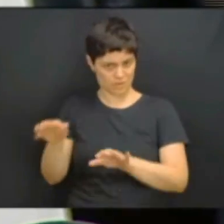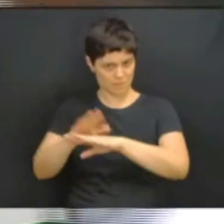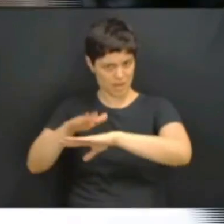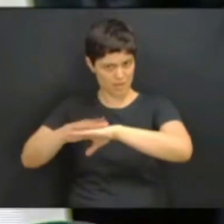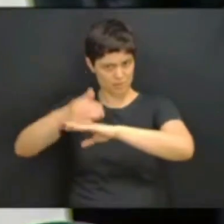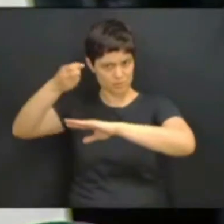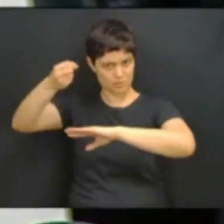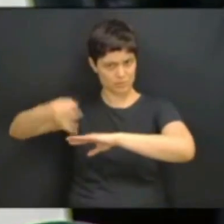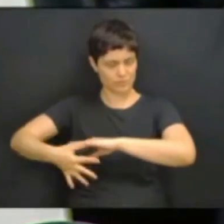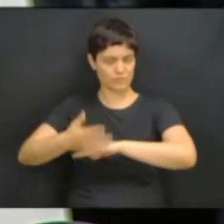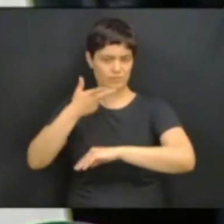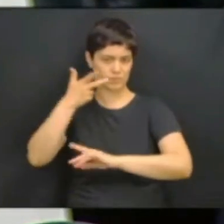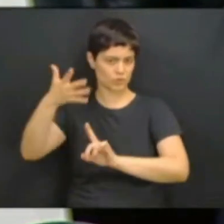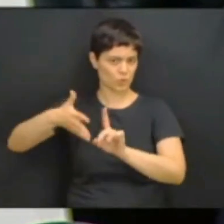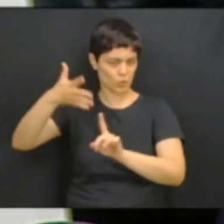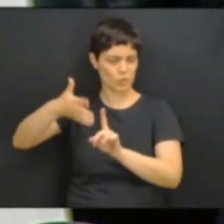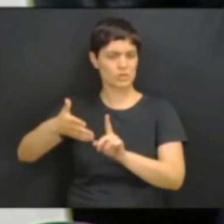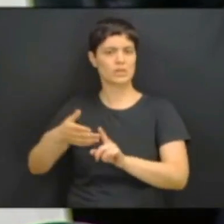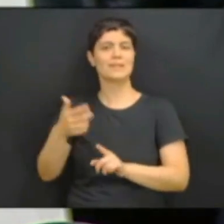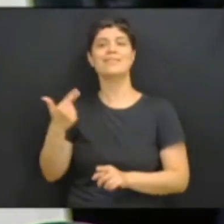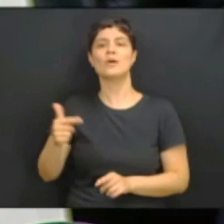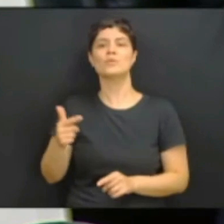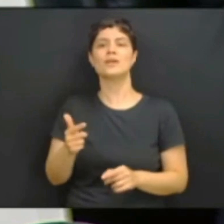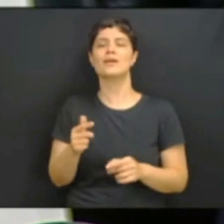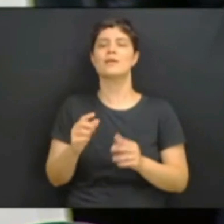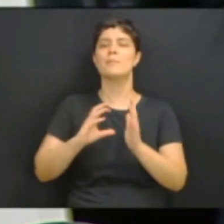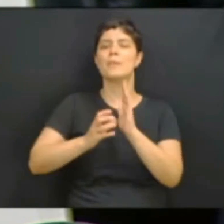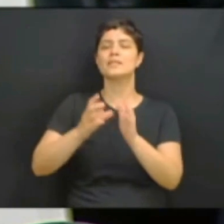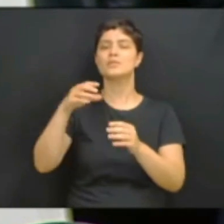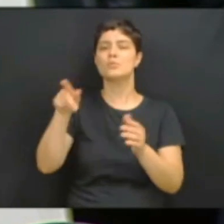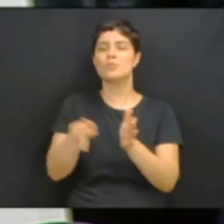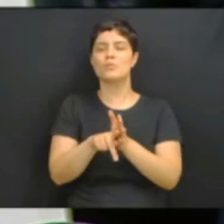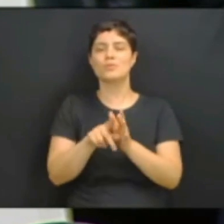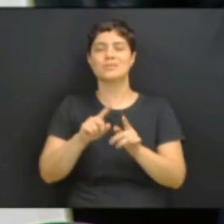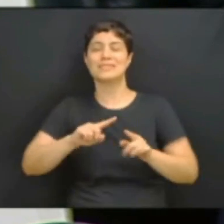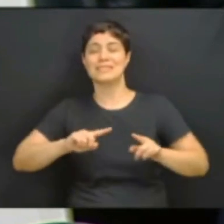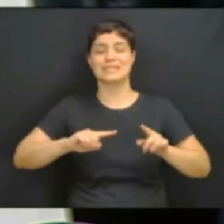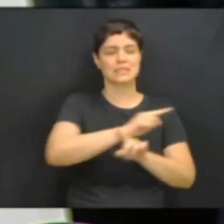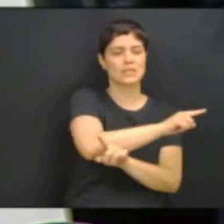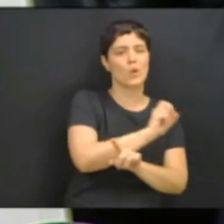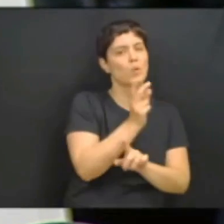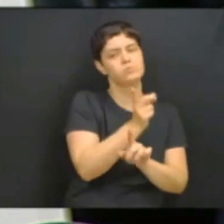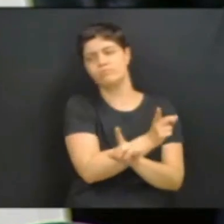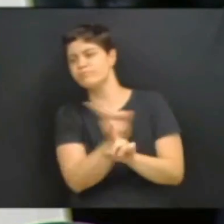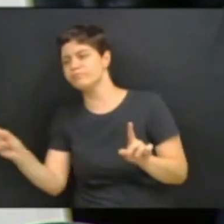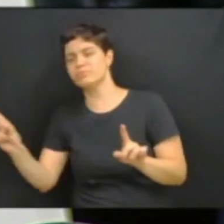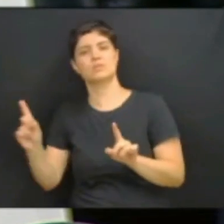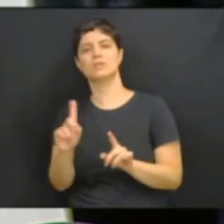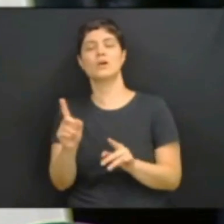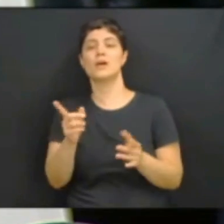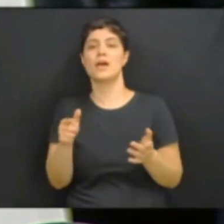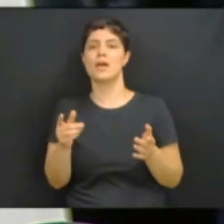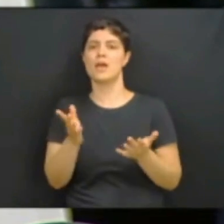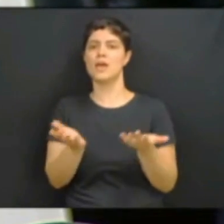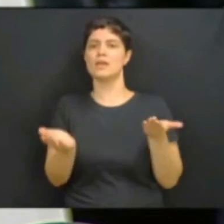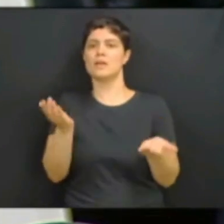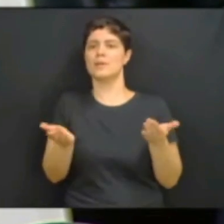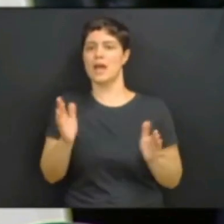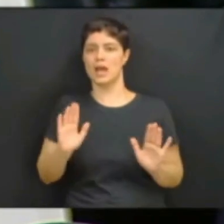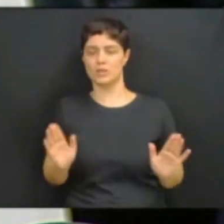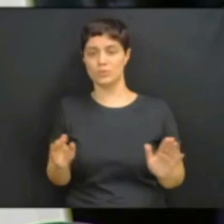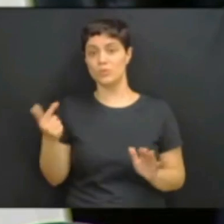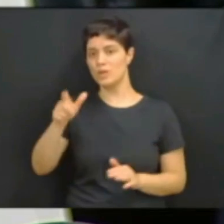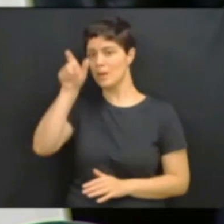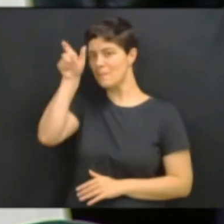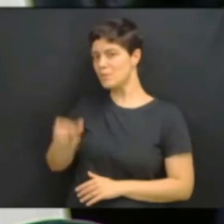De fato, isso é muito importante nos dias de hoje. A gente percebe uma postura de realmente um partido que não tem dono e que não